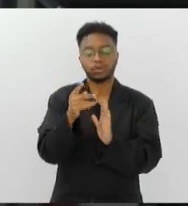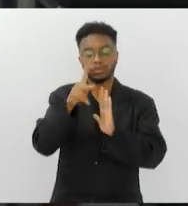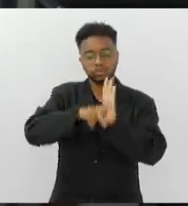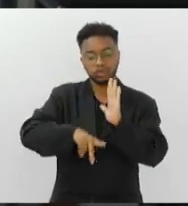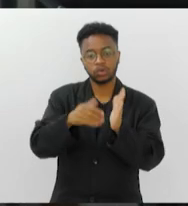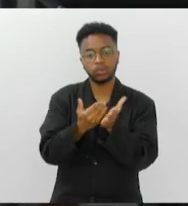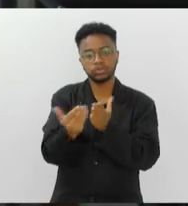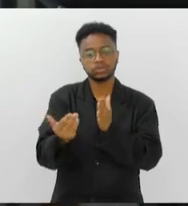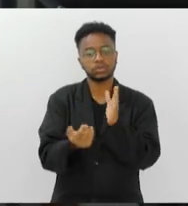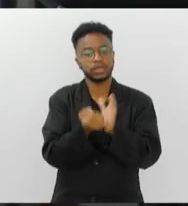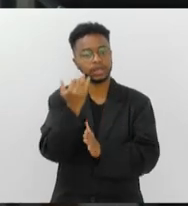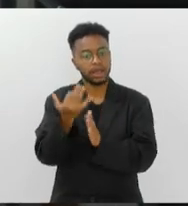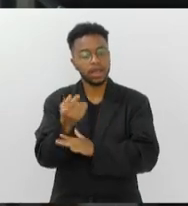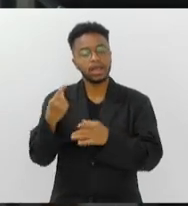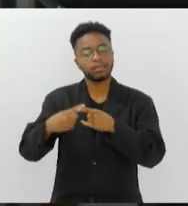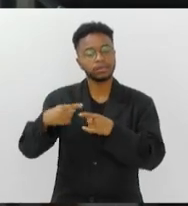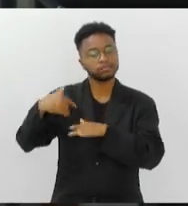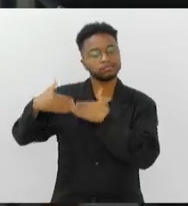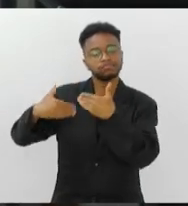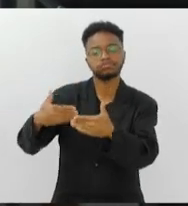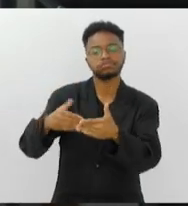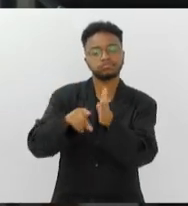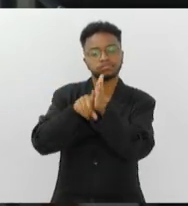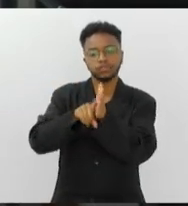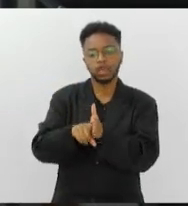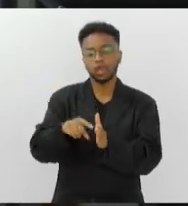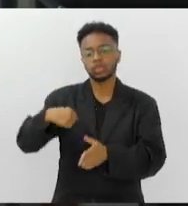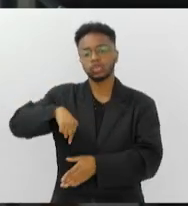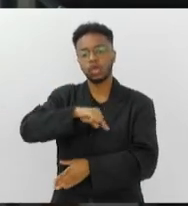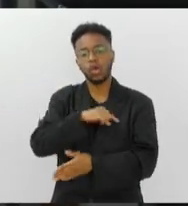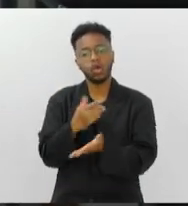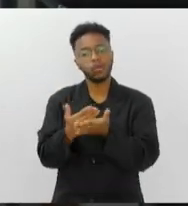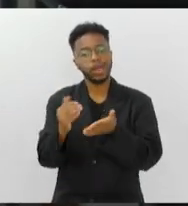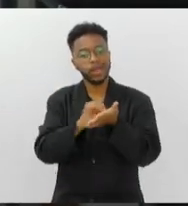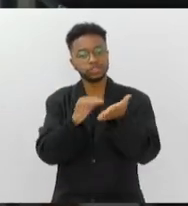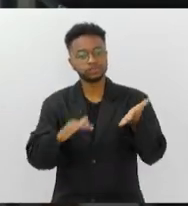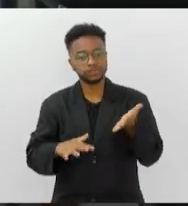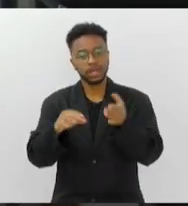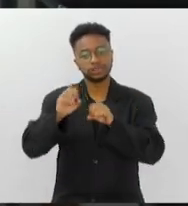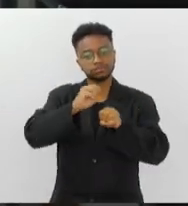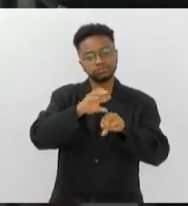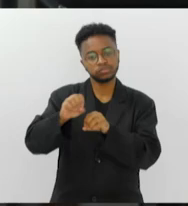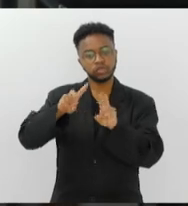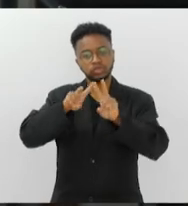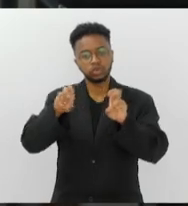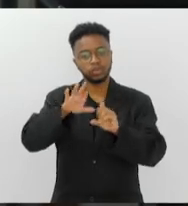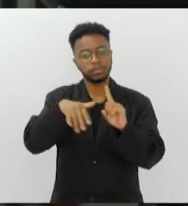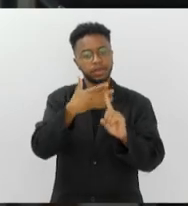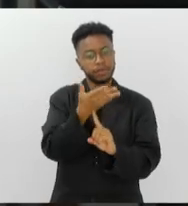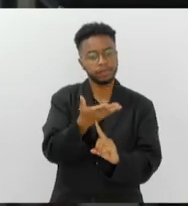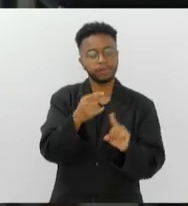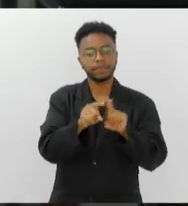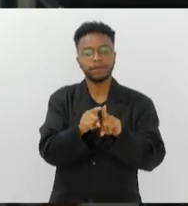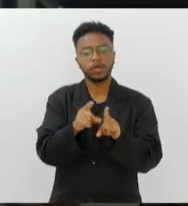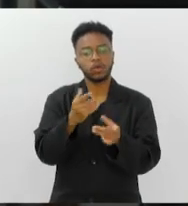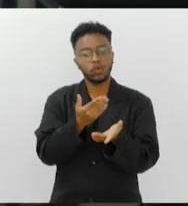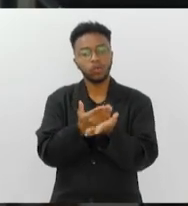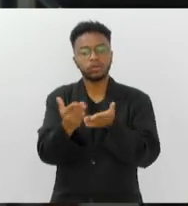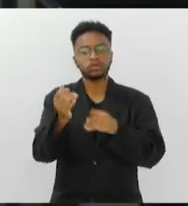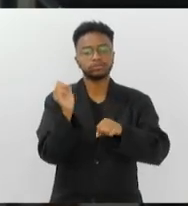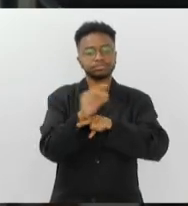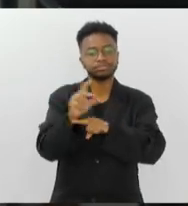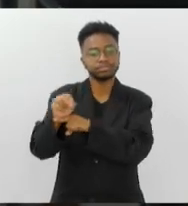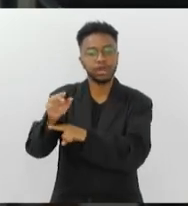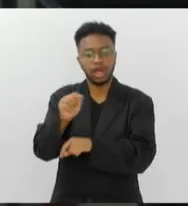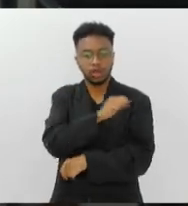de maneira muito orgânica, né? Em que a gente começou a fazer algumas atividades de educação ambiental, eu comecei a ter alunos, Eu sou professora